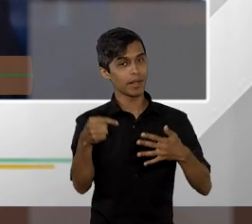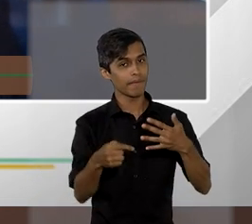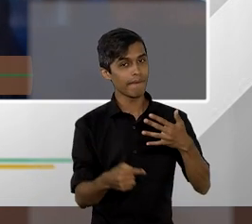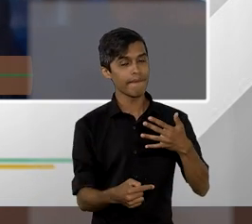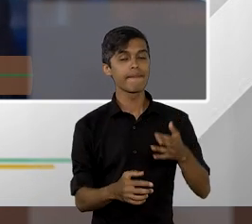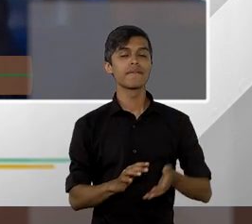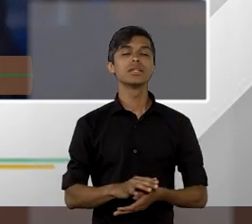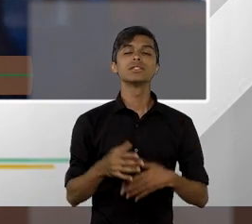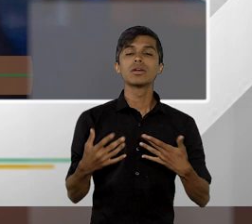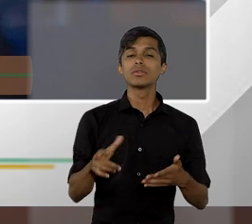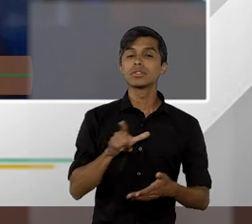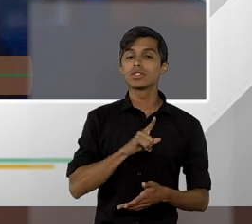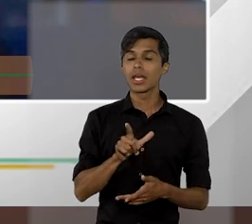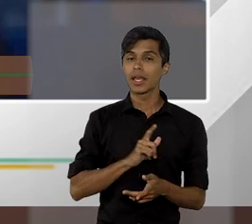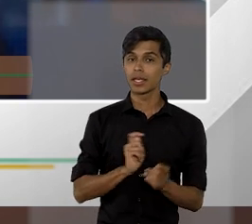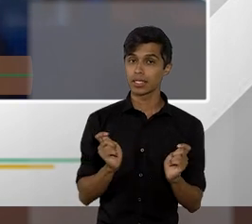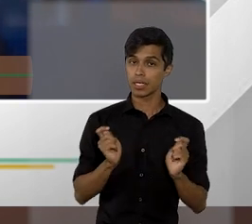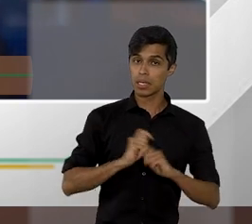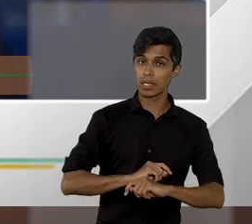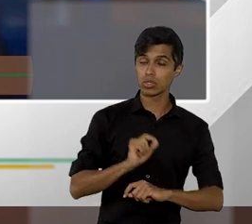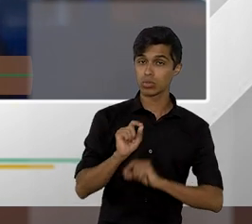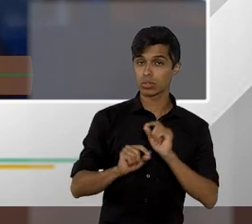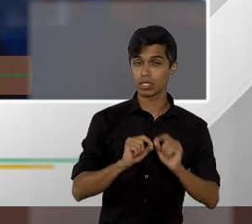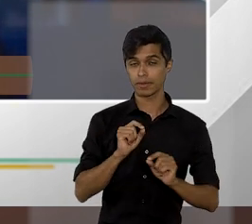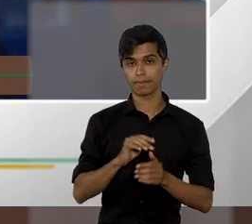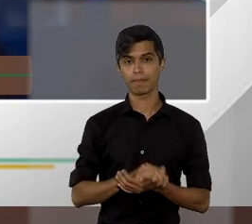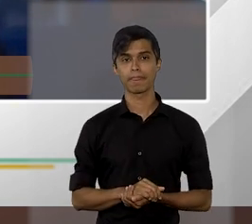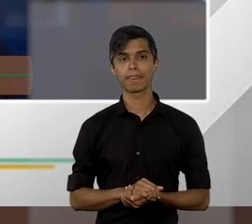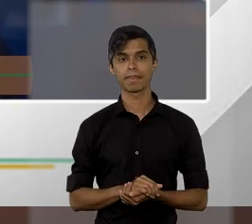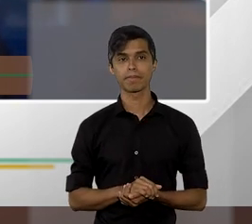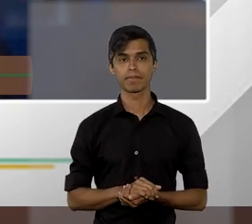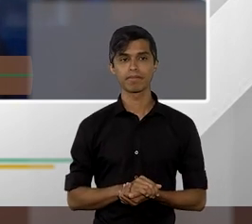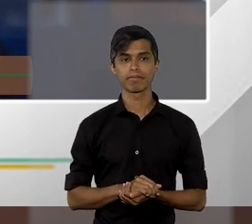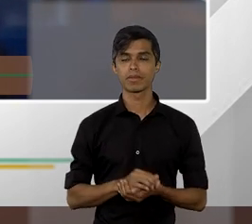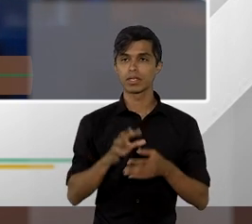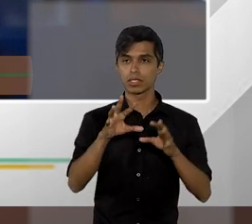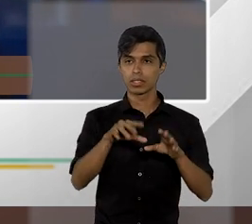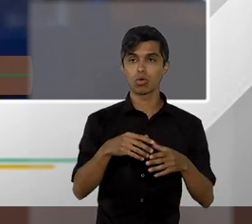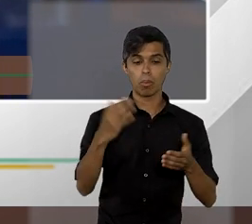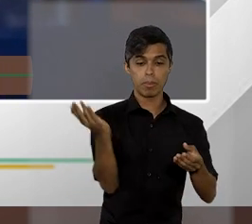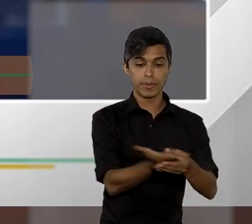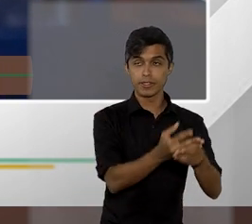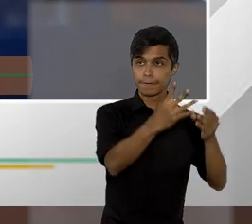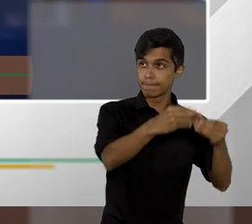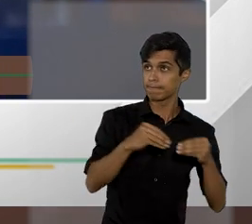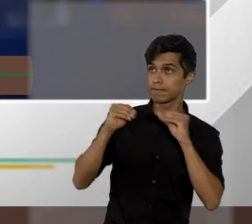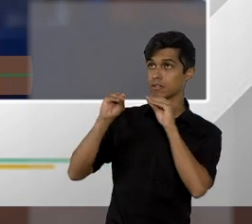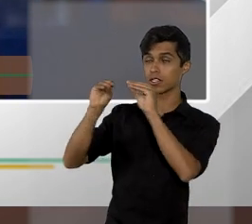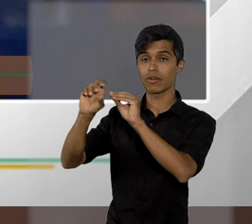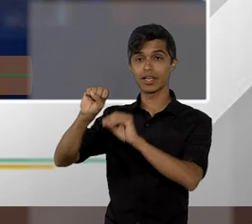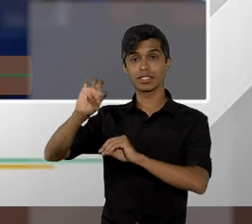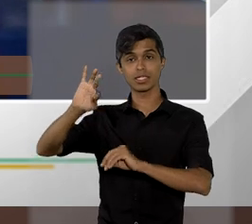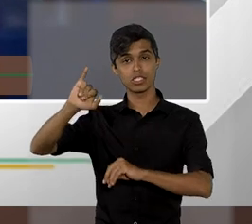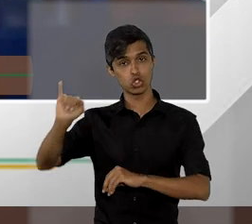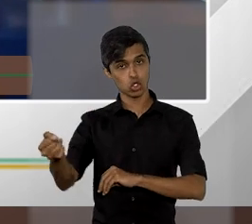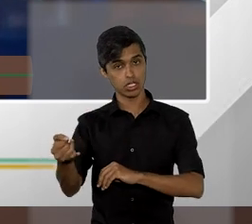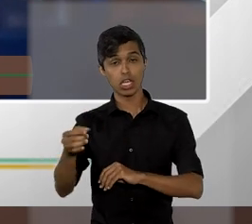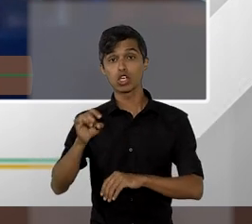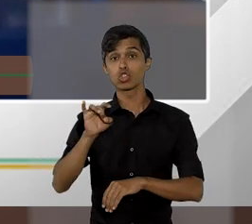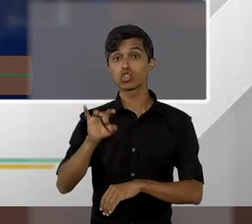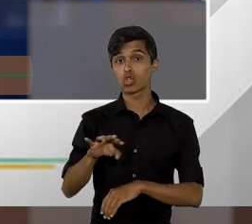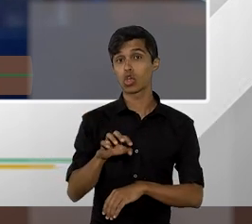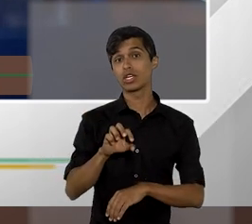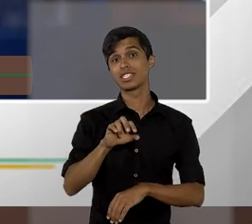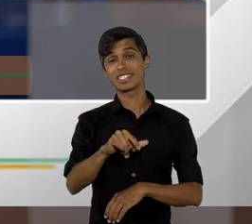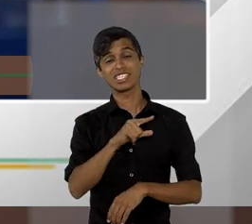condições de, na prática, levar ao Superior Tribunal de Justiça apenas e tão